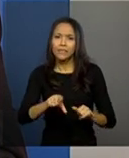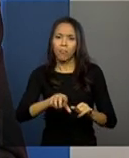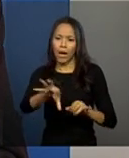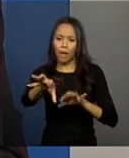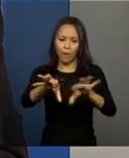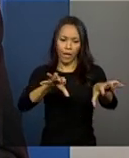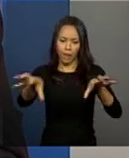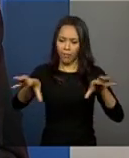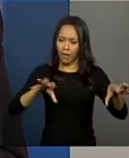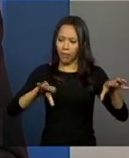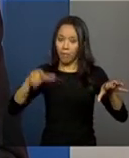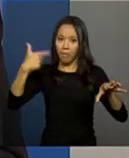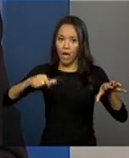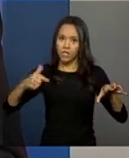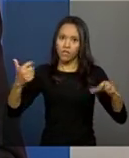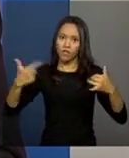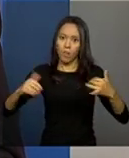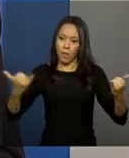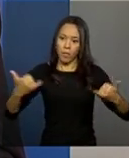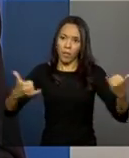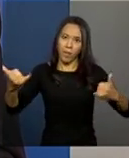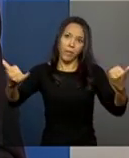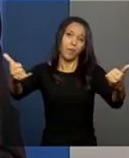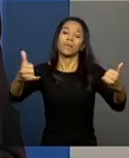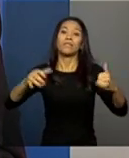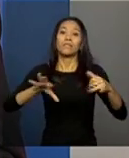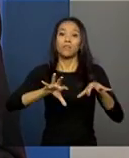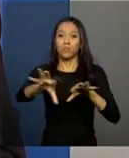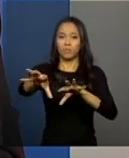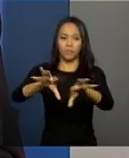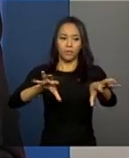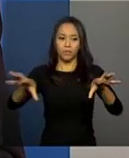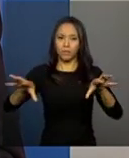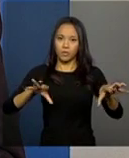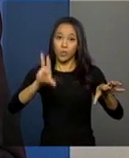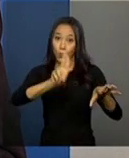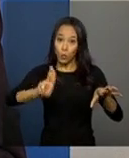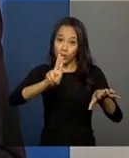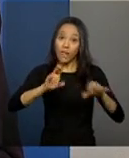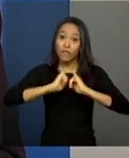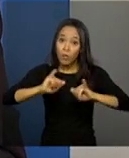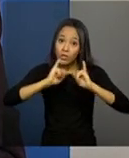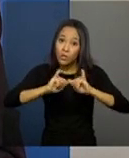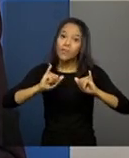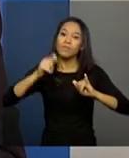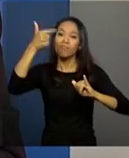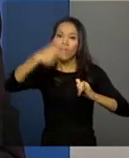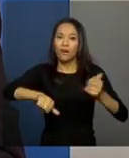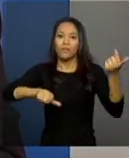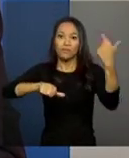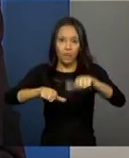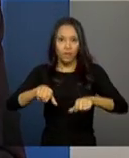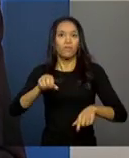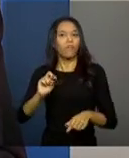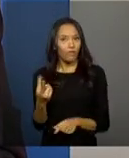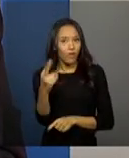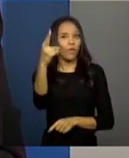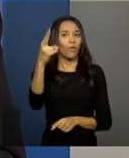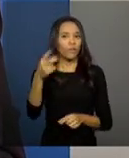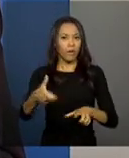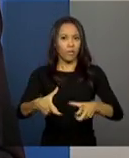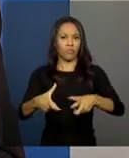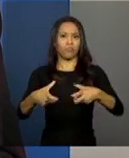mais cresce. Então, quanto mais conseguir dividir informação, usar informação, mais a informação tem valor e vai crescer.